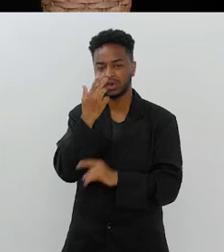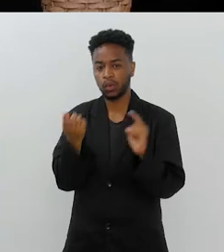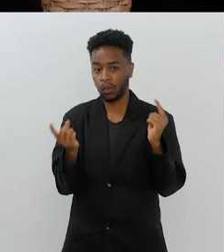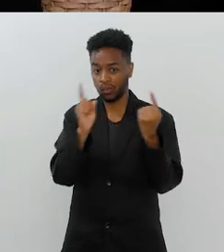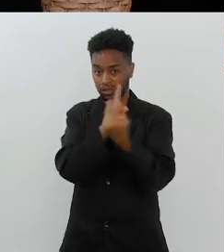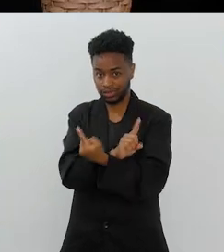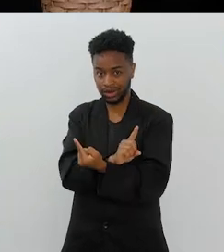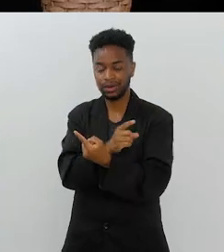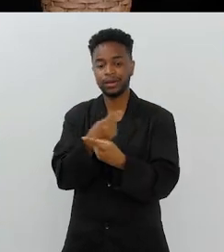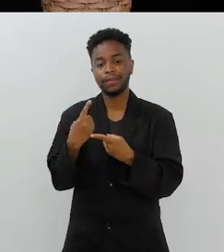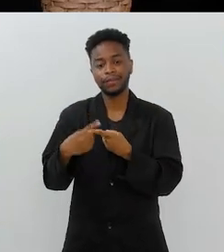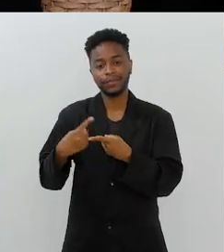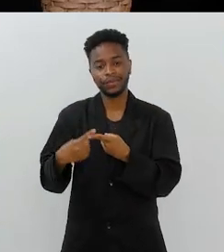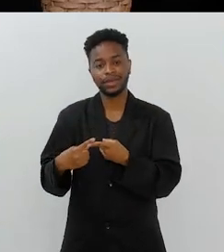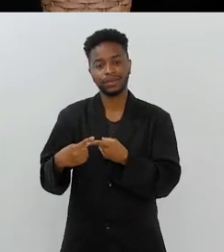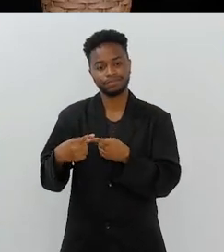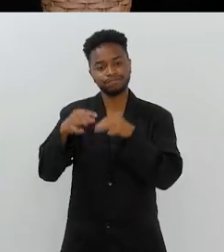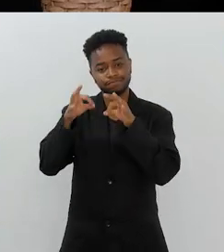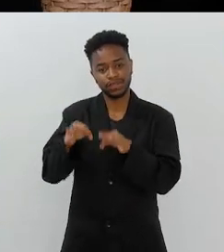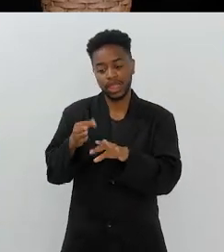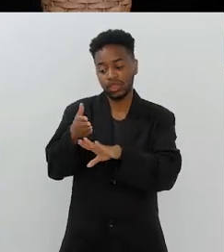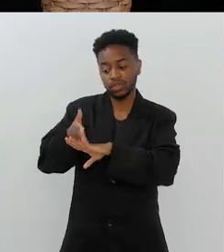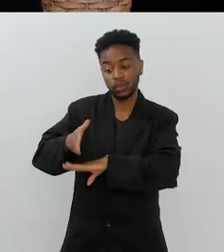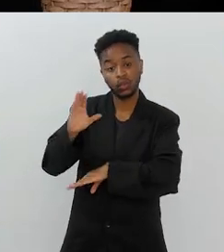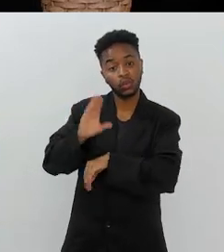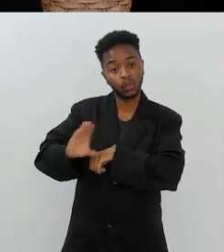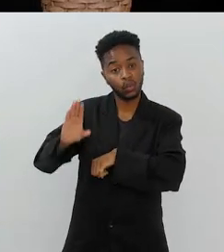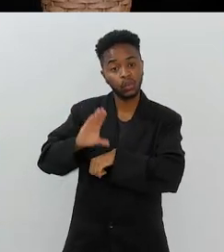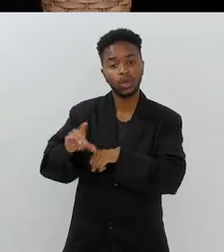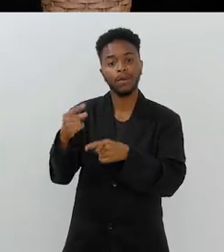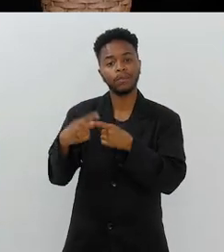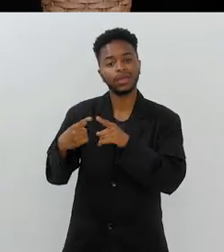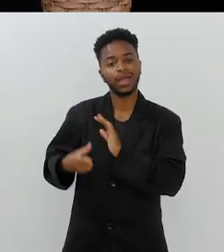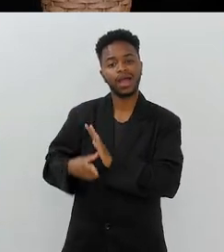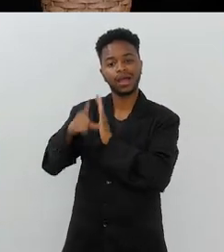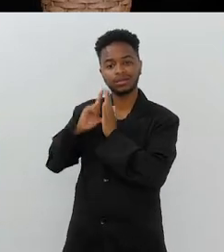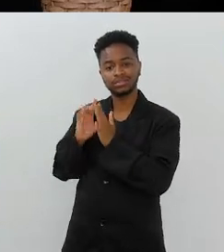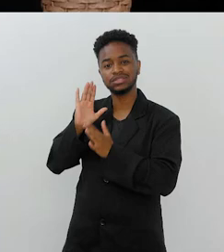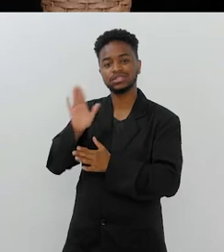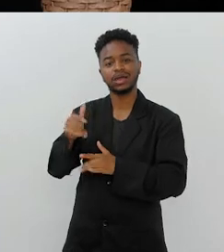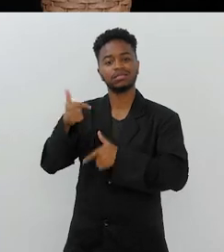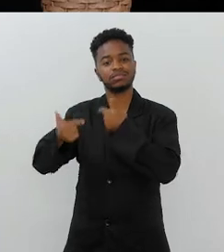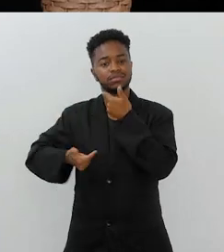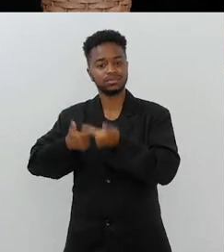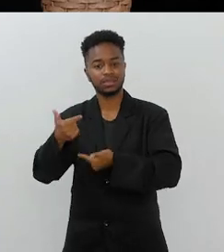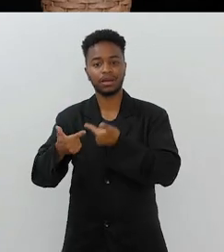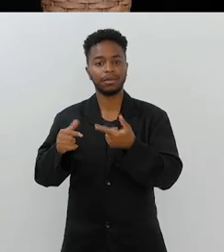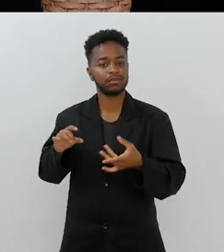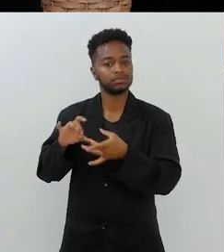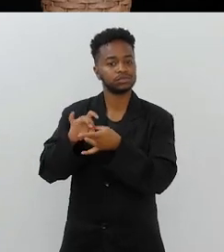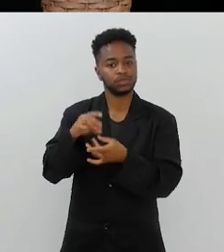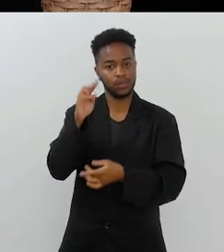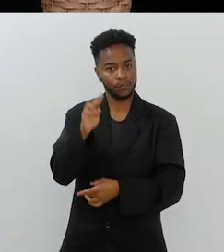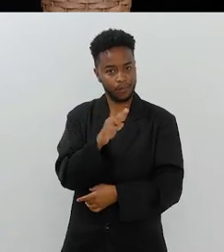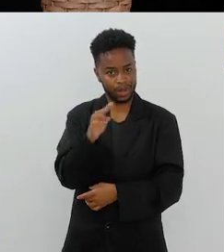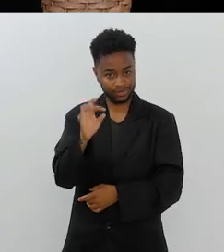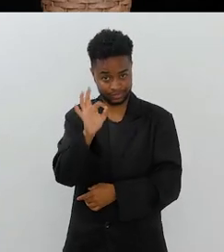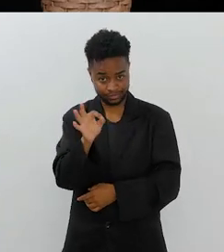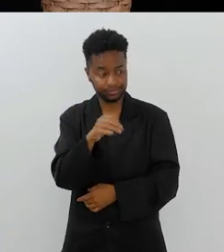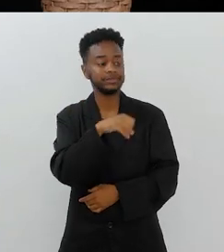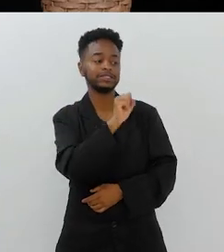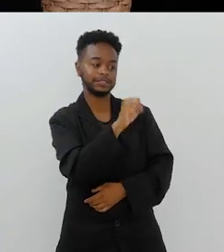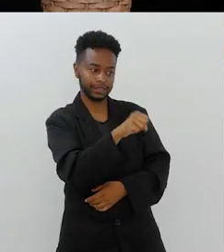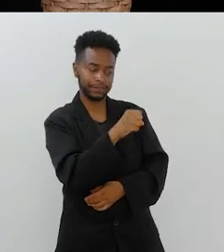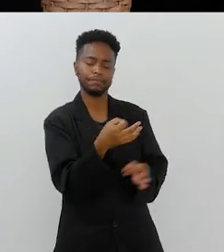foi ao inverso. Você foi fazer justamente esse curso porque você já fazia essa atividade com o Monsenhor